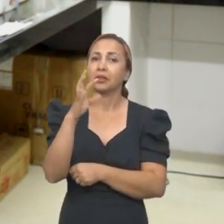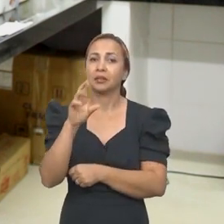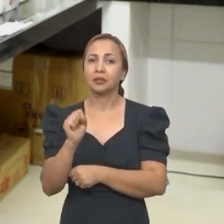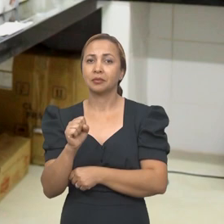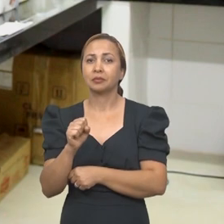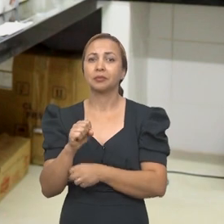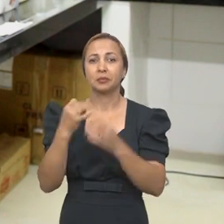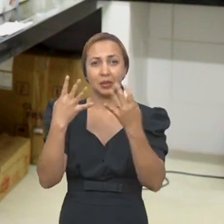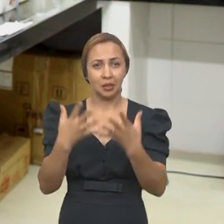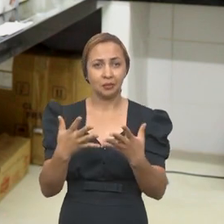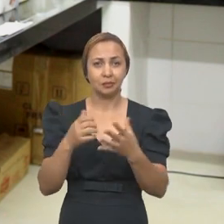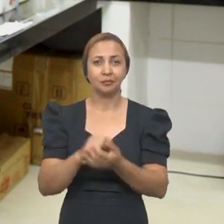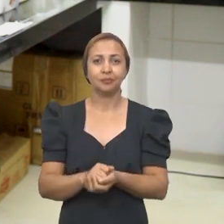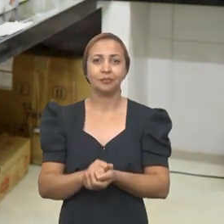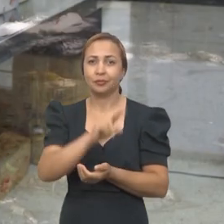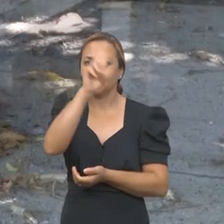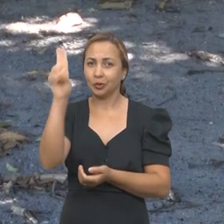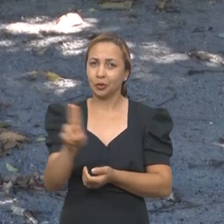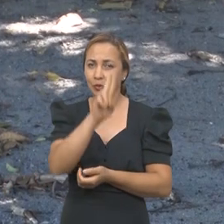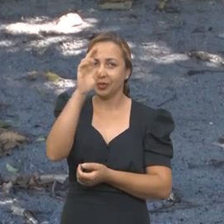antimicrobiano pré-definido.